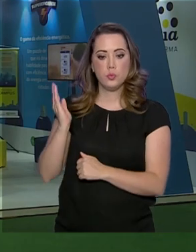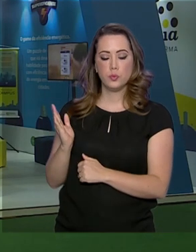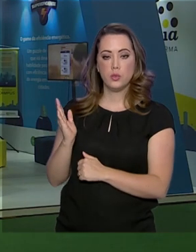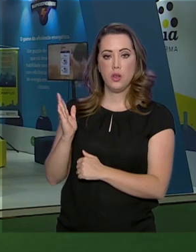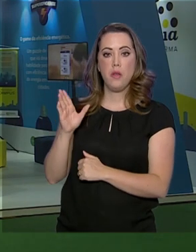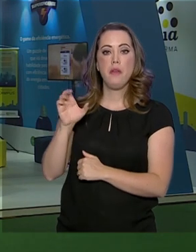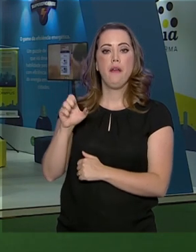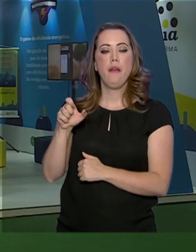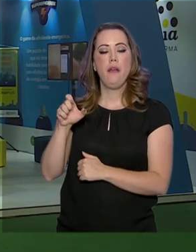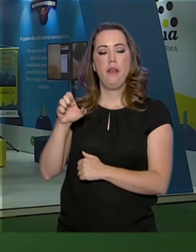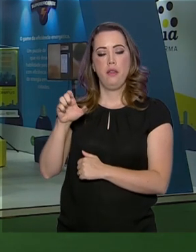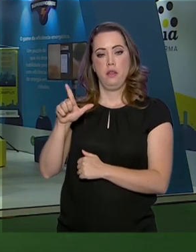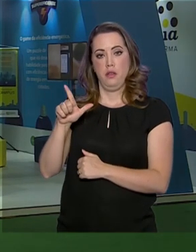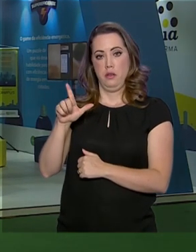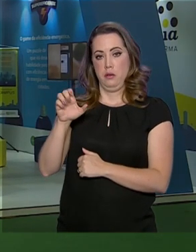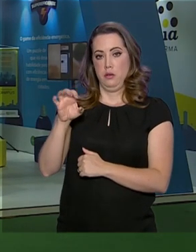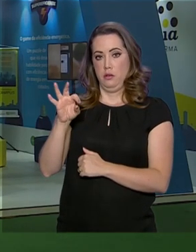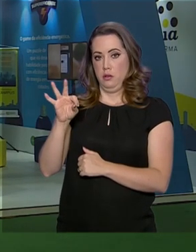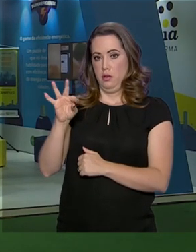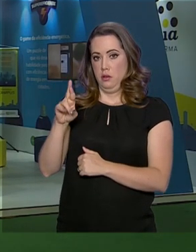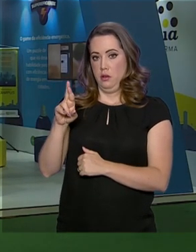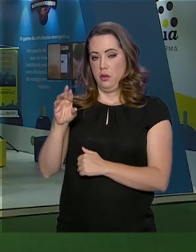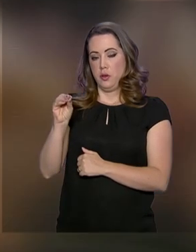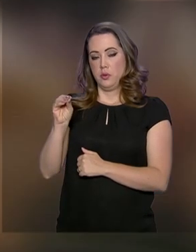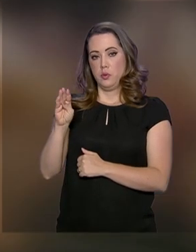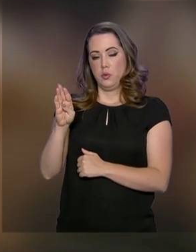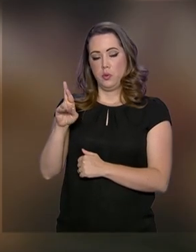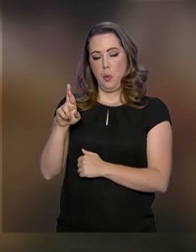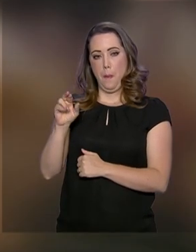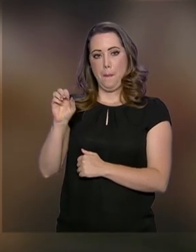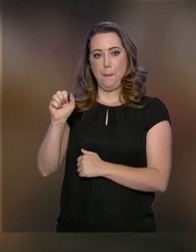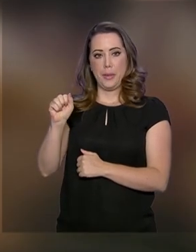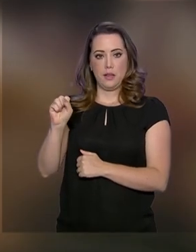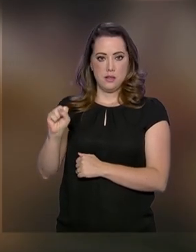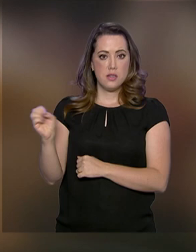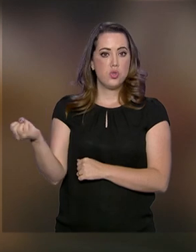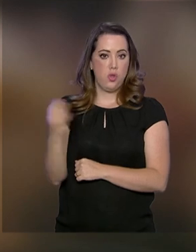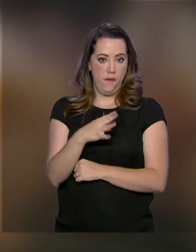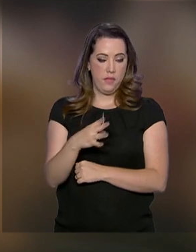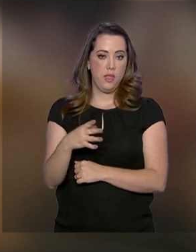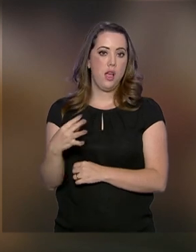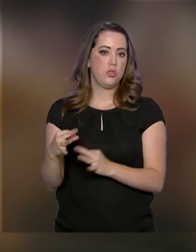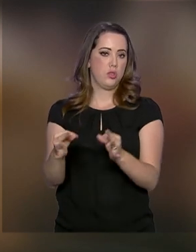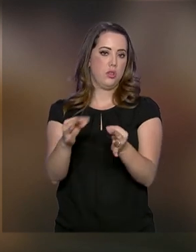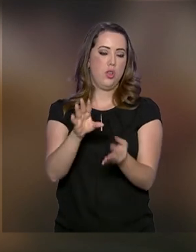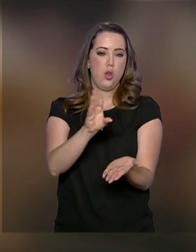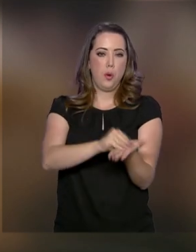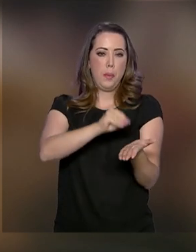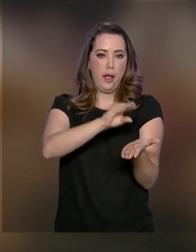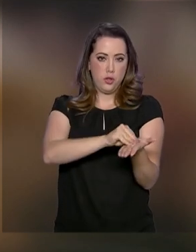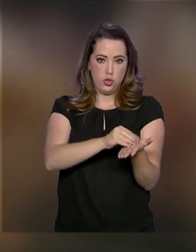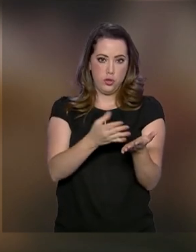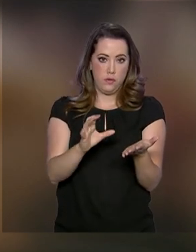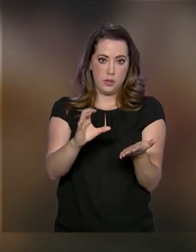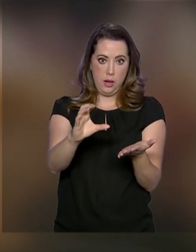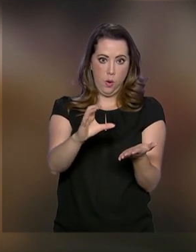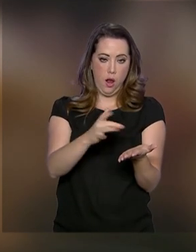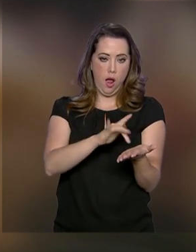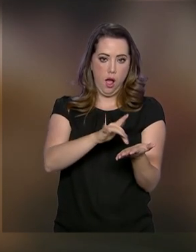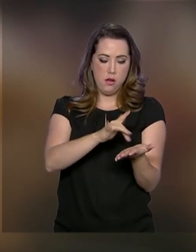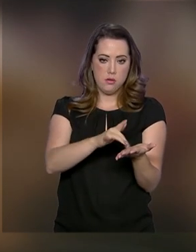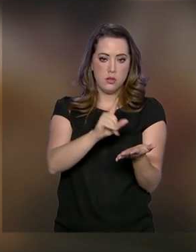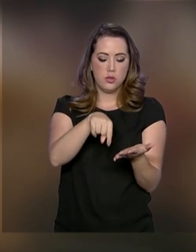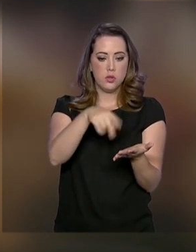em geração e transmissão de energia do país traz é um aplicativo para celulares, onde o futuro consumidor